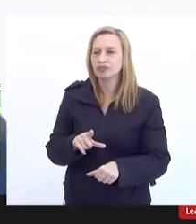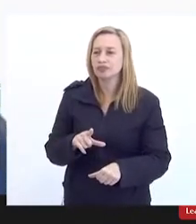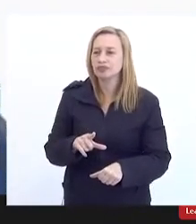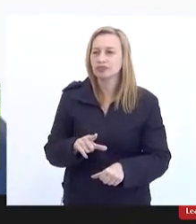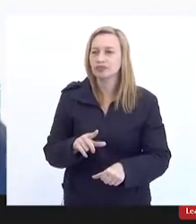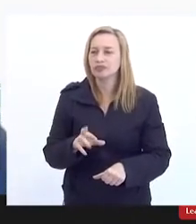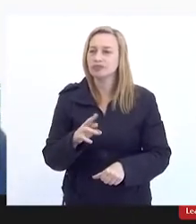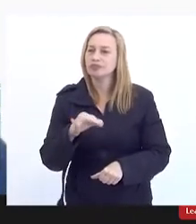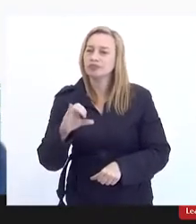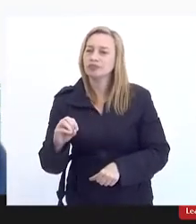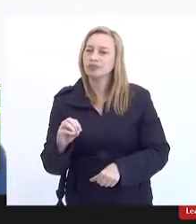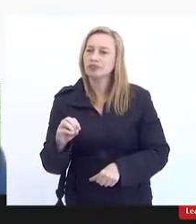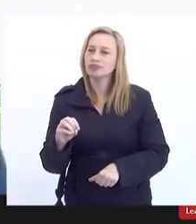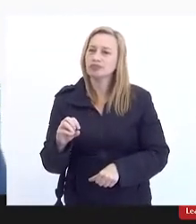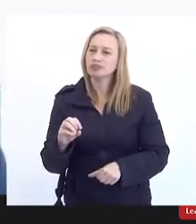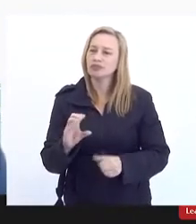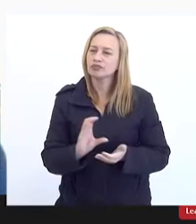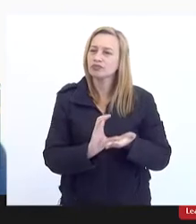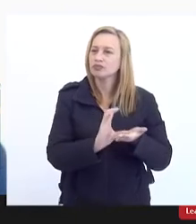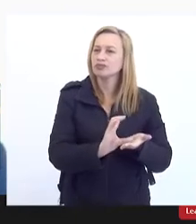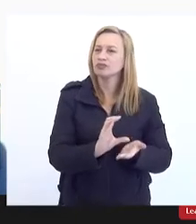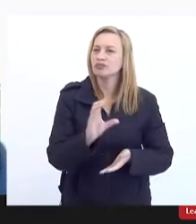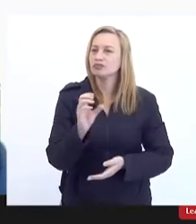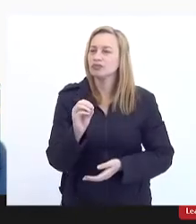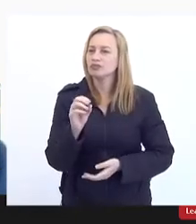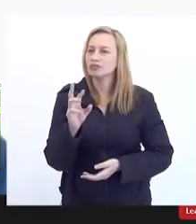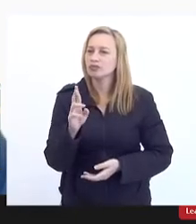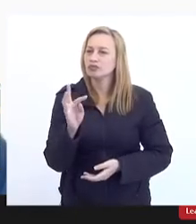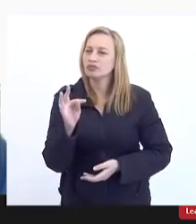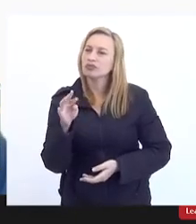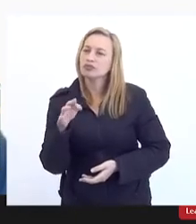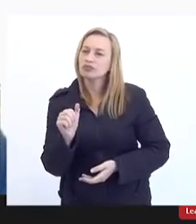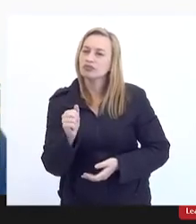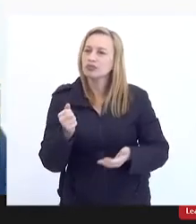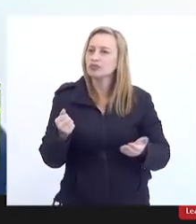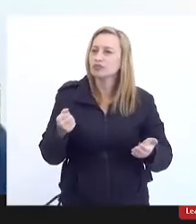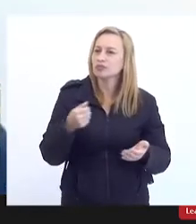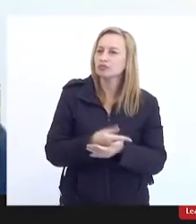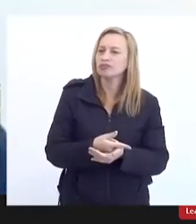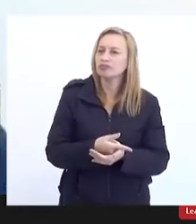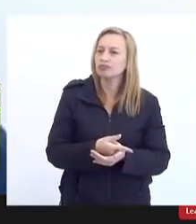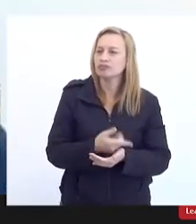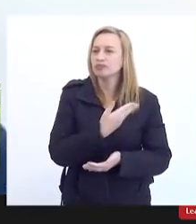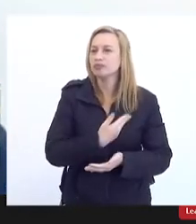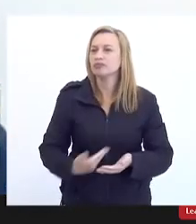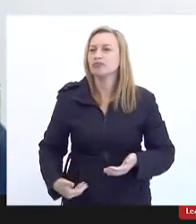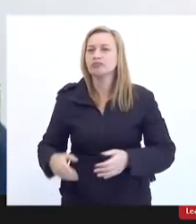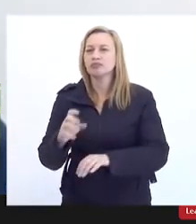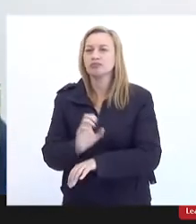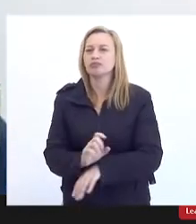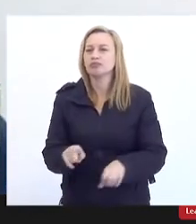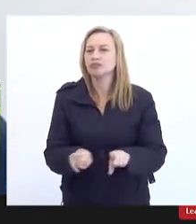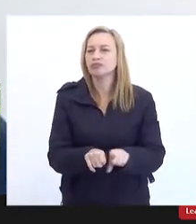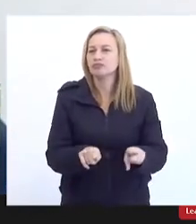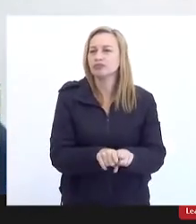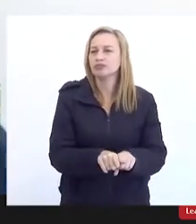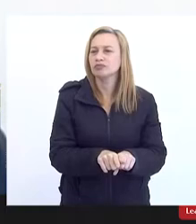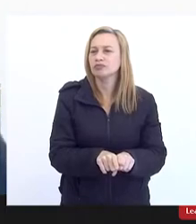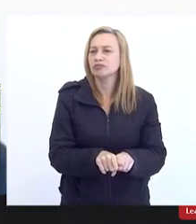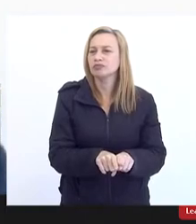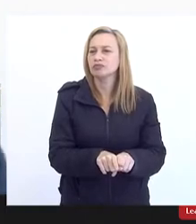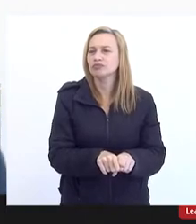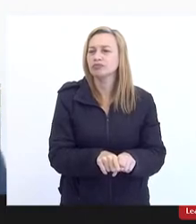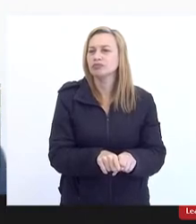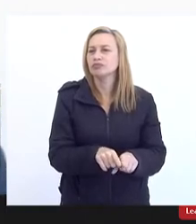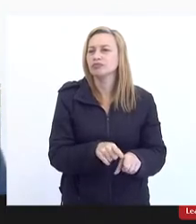recurso das outorgas que estão previstas para serem pagos tanto ao governo do estado quanto ao governo